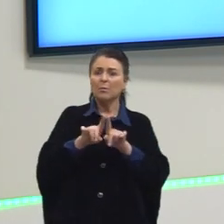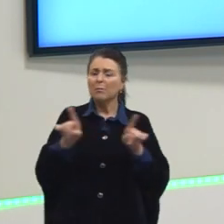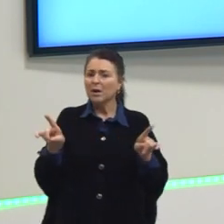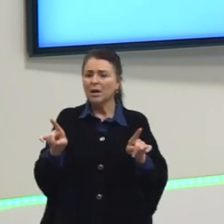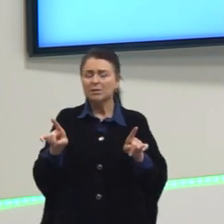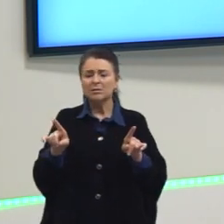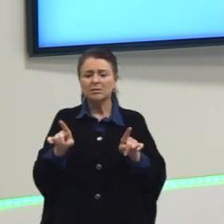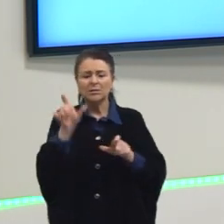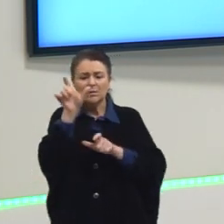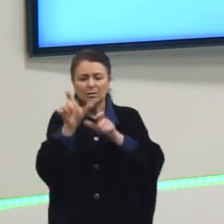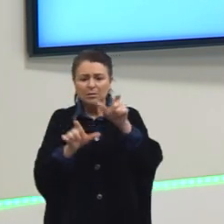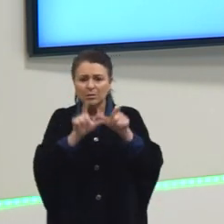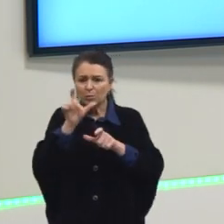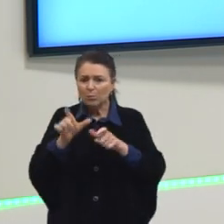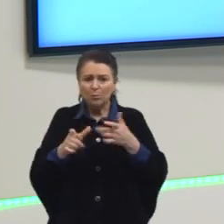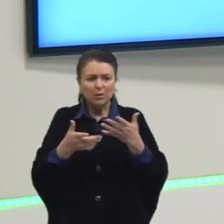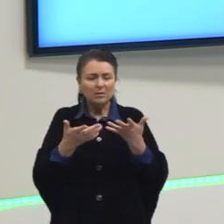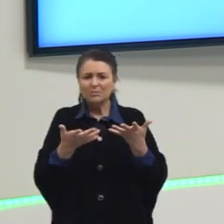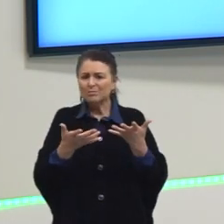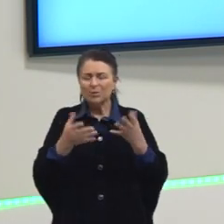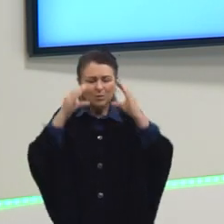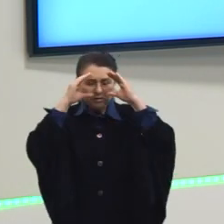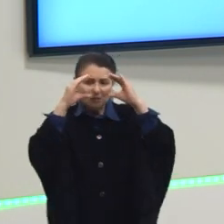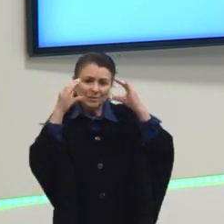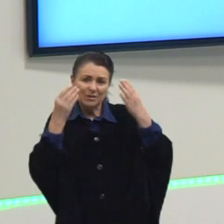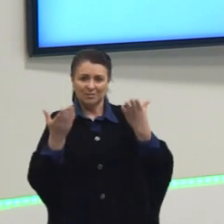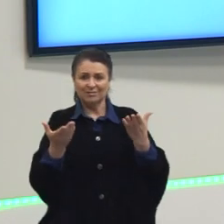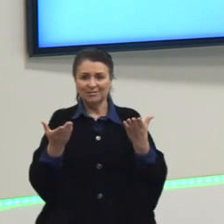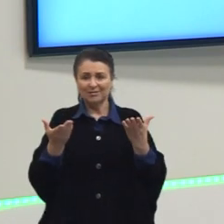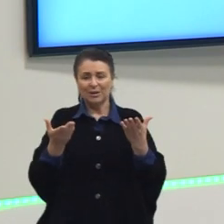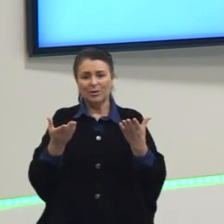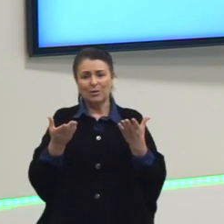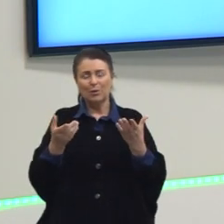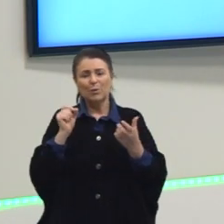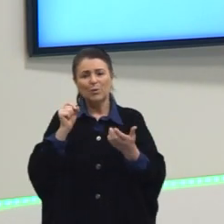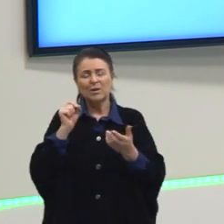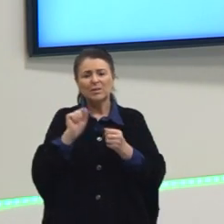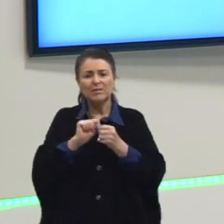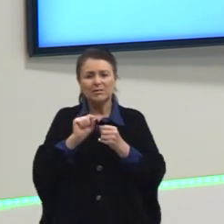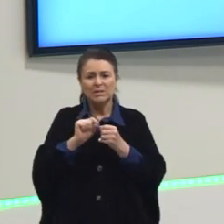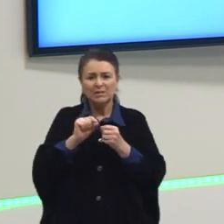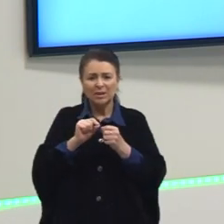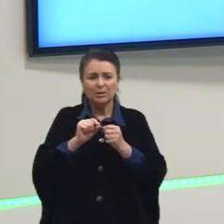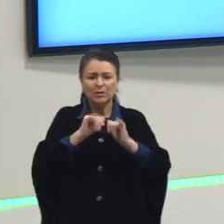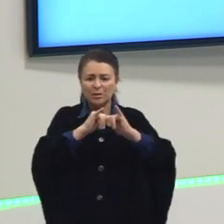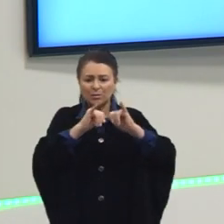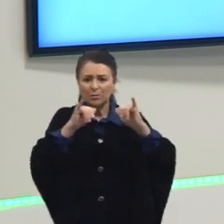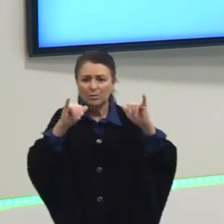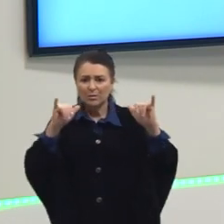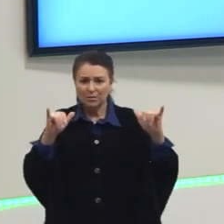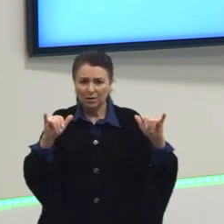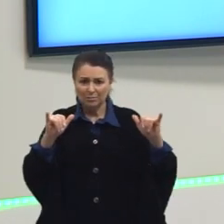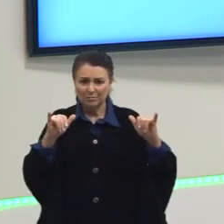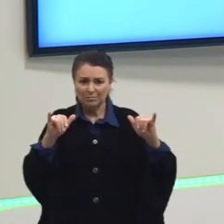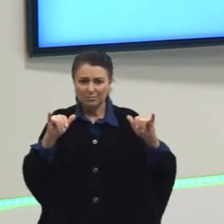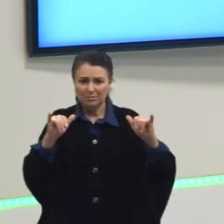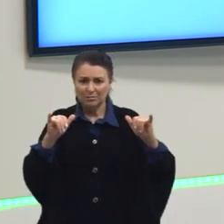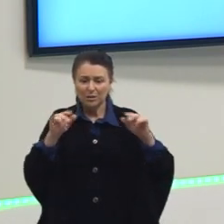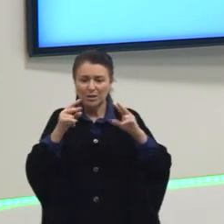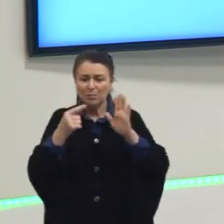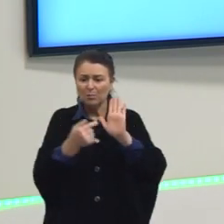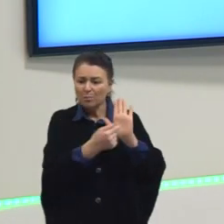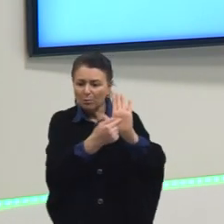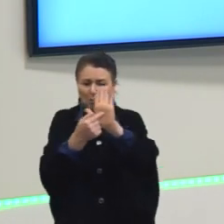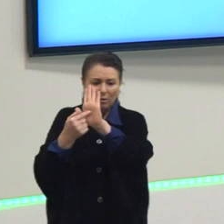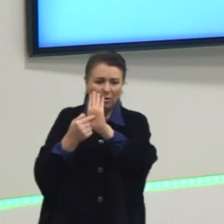feito também, né? Que está sendo aí, está sendo passado, assim, diante dos nossos olhos sem darmos